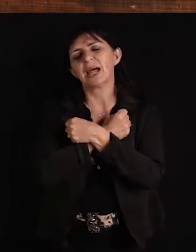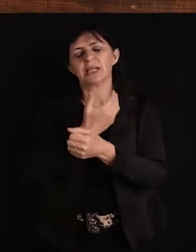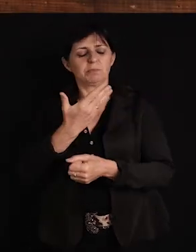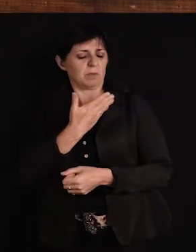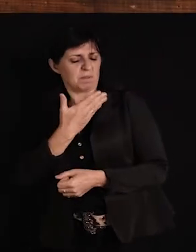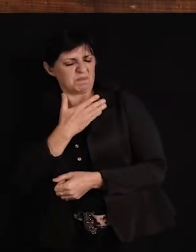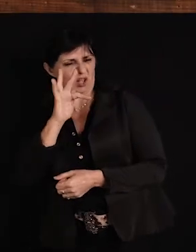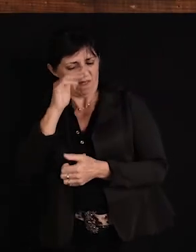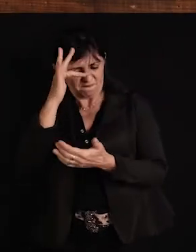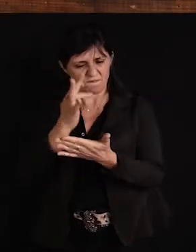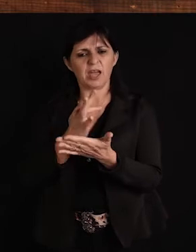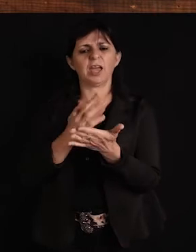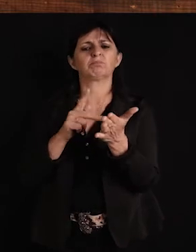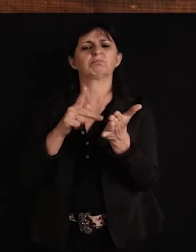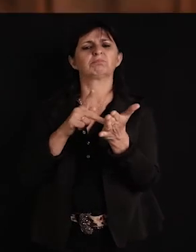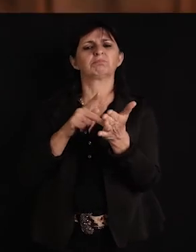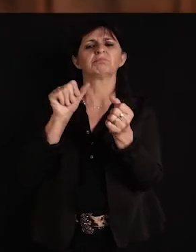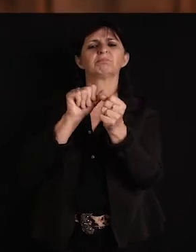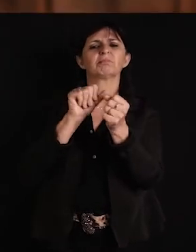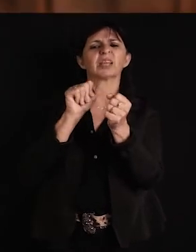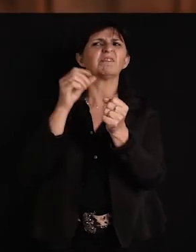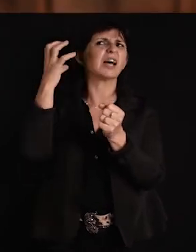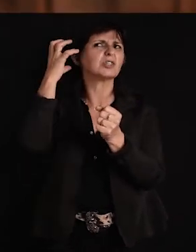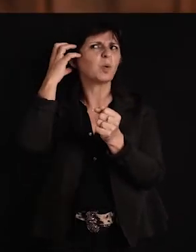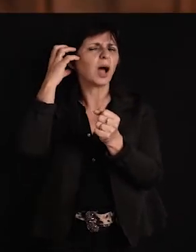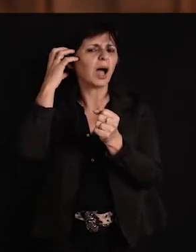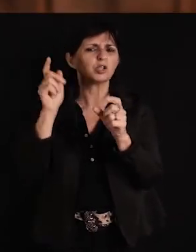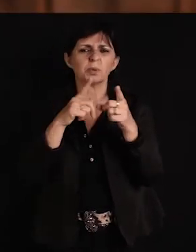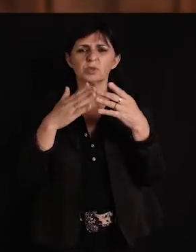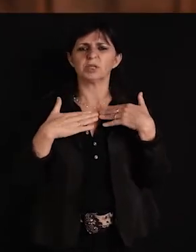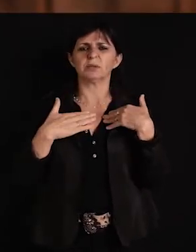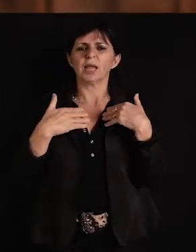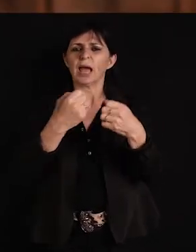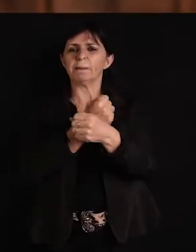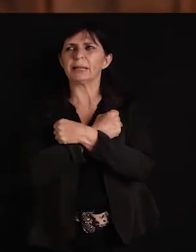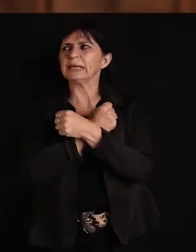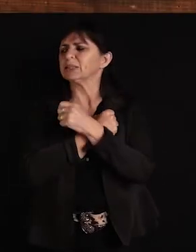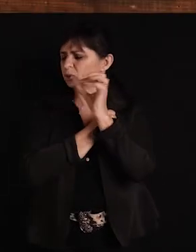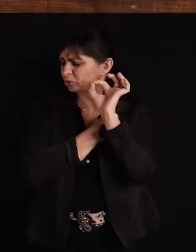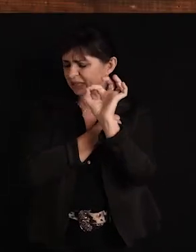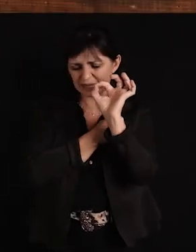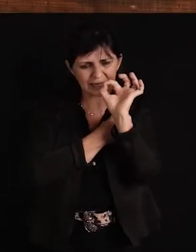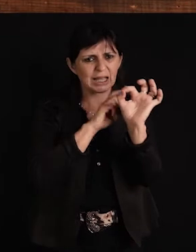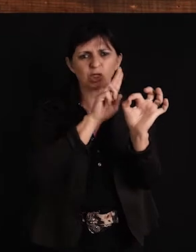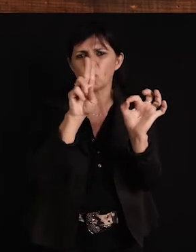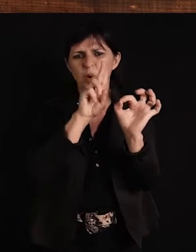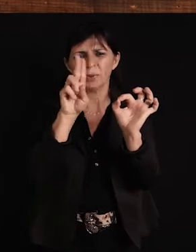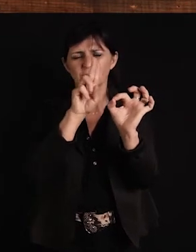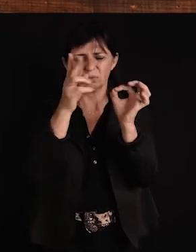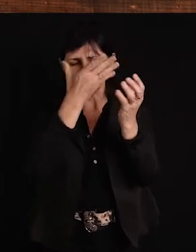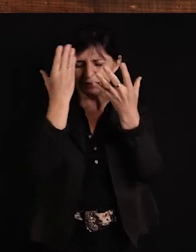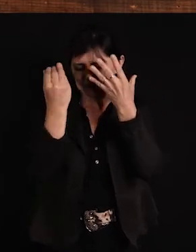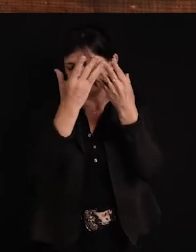de fé aí, que roda as músicas minhas. E um abraço foi pro fulano e começou,